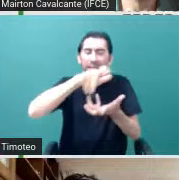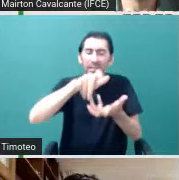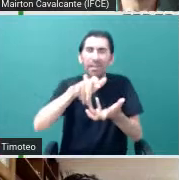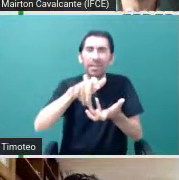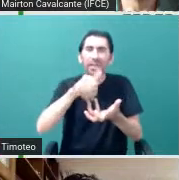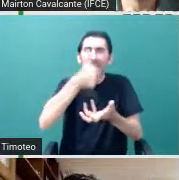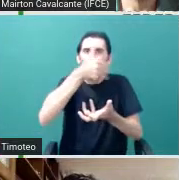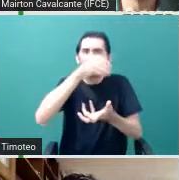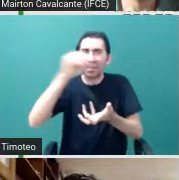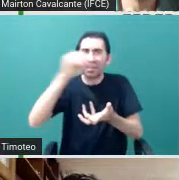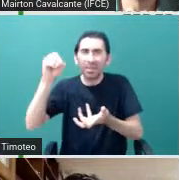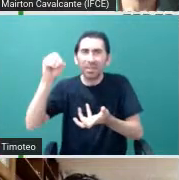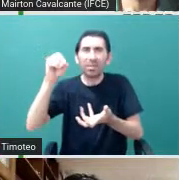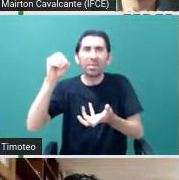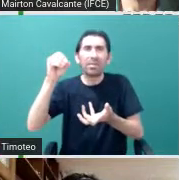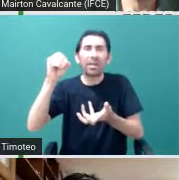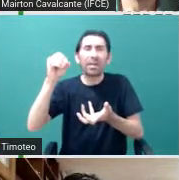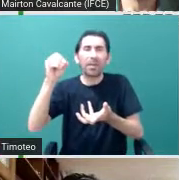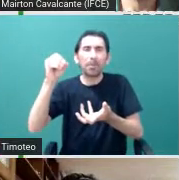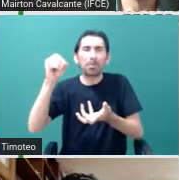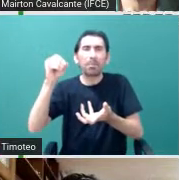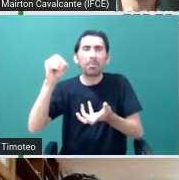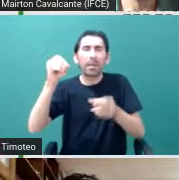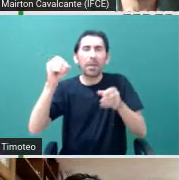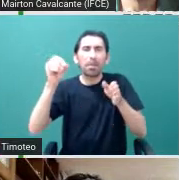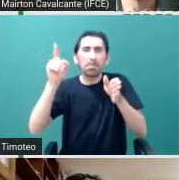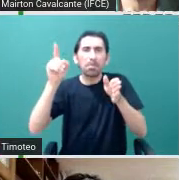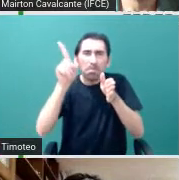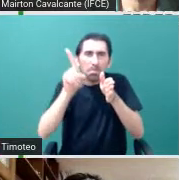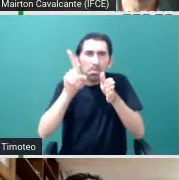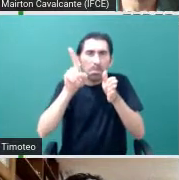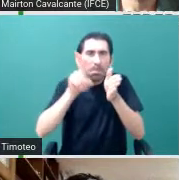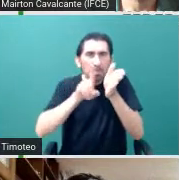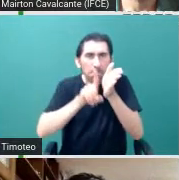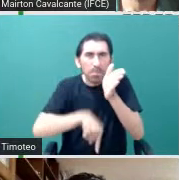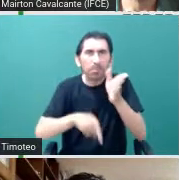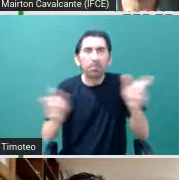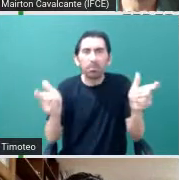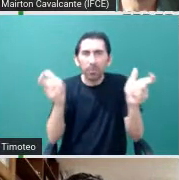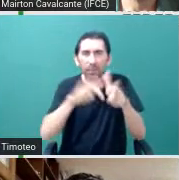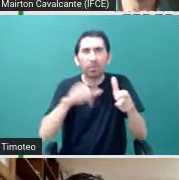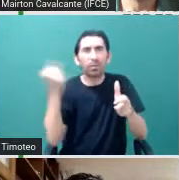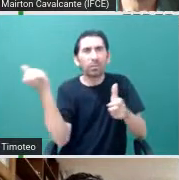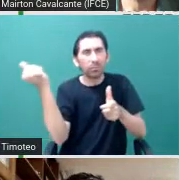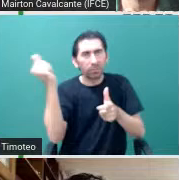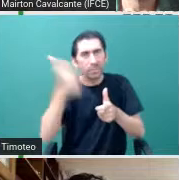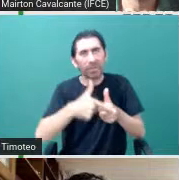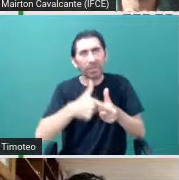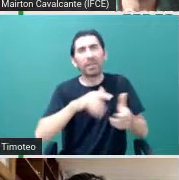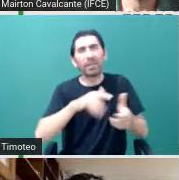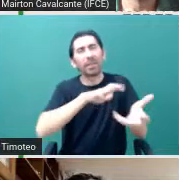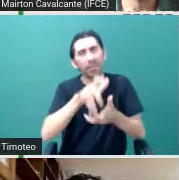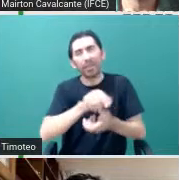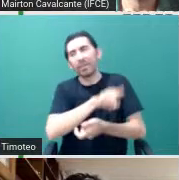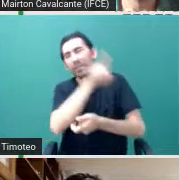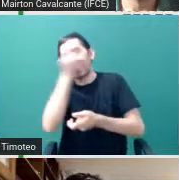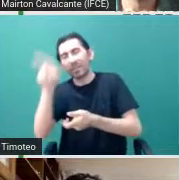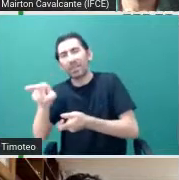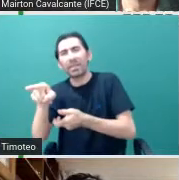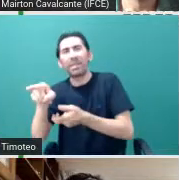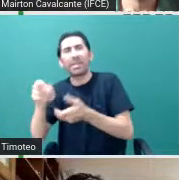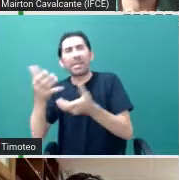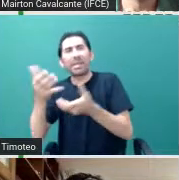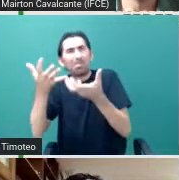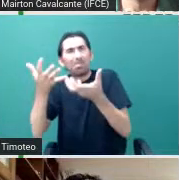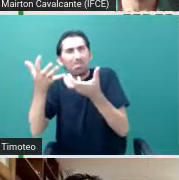do Sol, uma estrela com o raio da Terra e a massa do Sol é um milhão de vezes mais densa. Então,